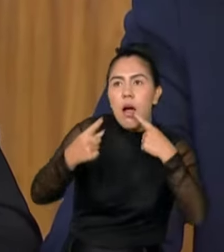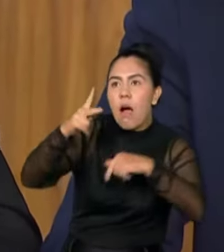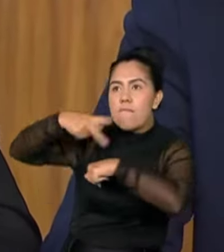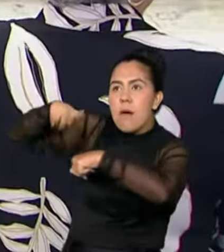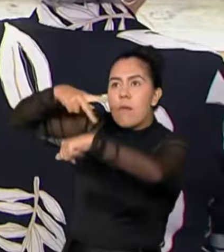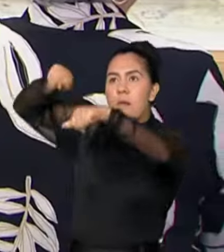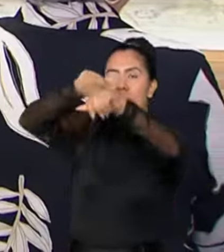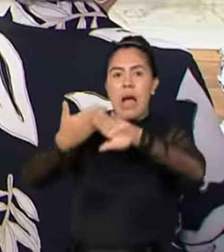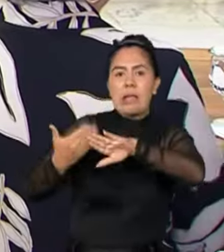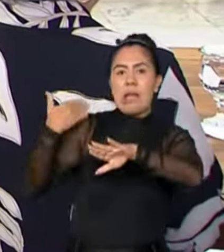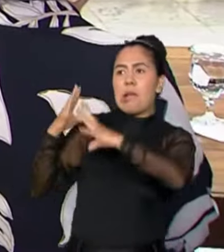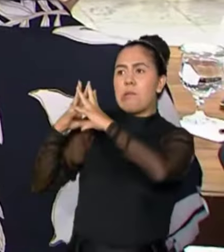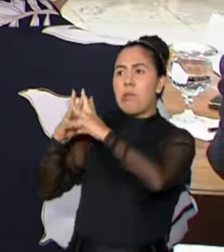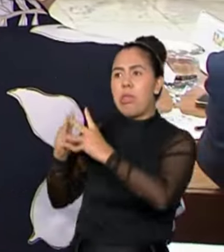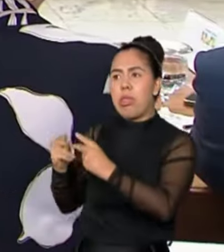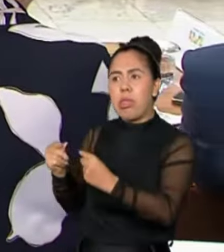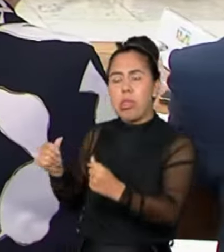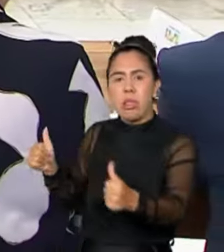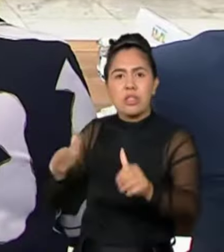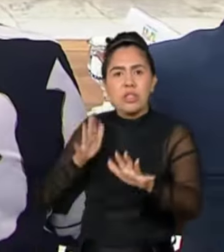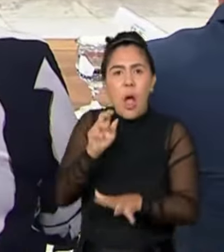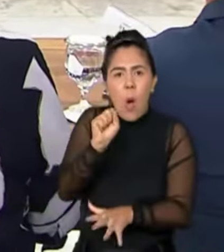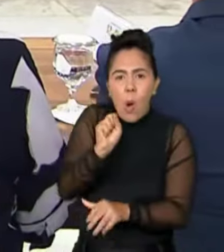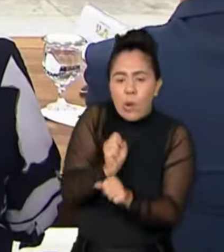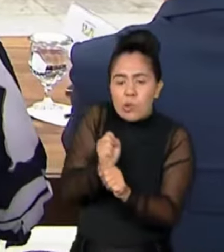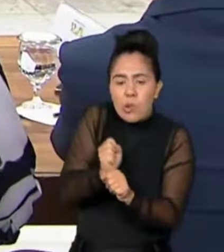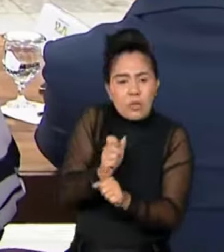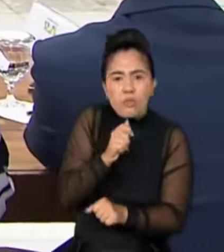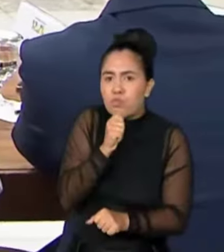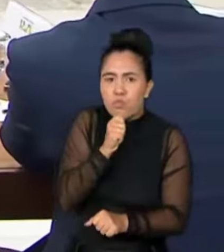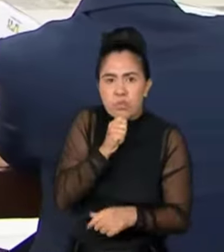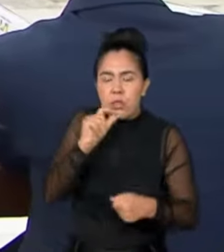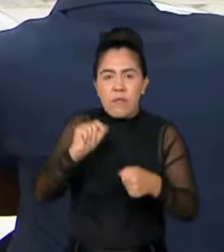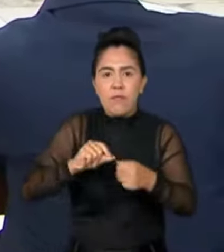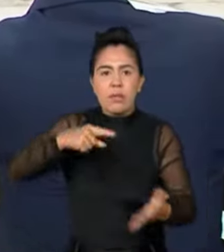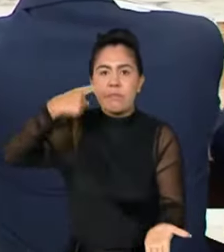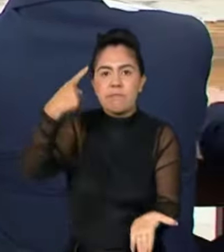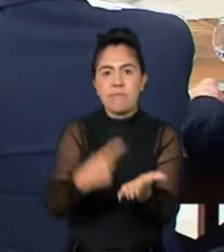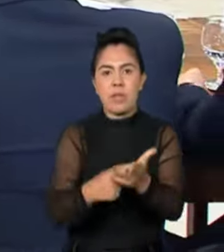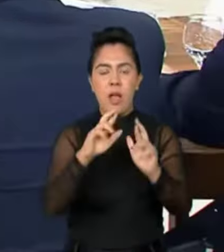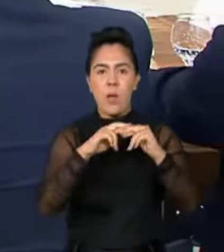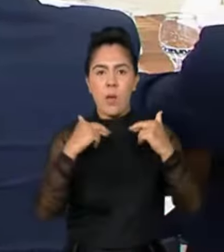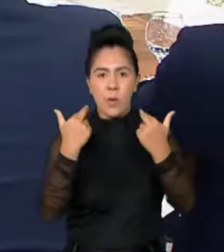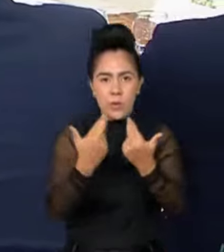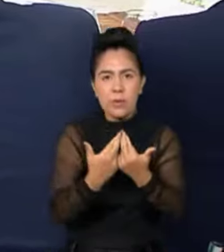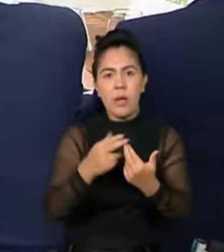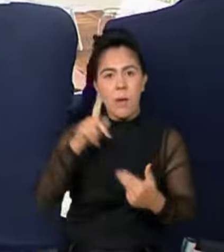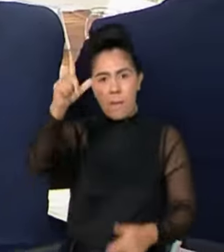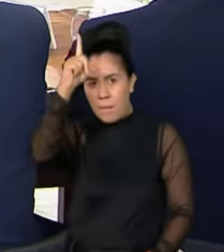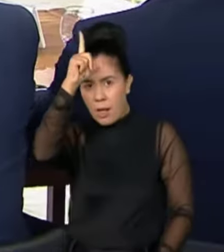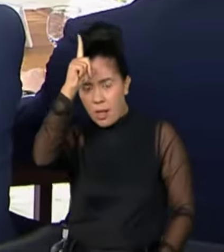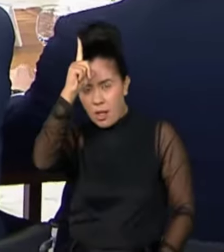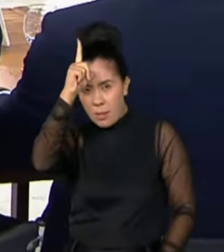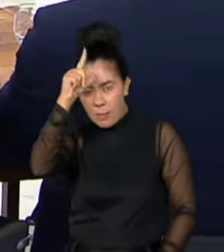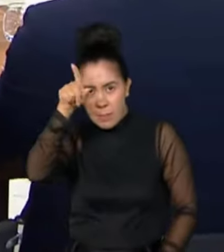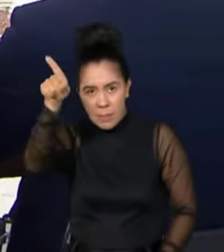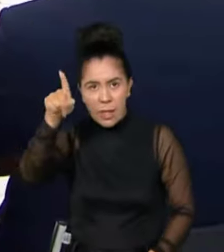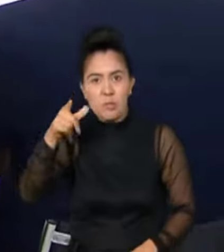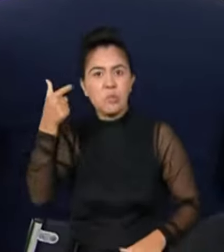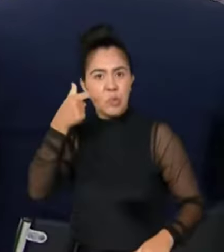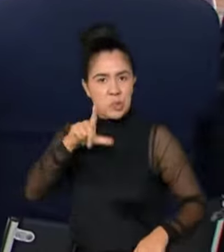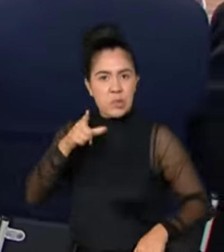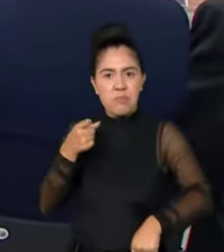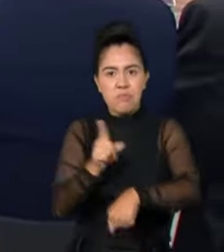estava há oito anos sem fazer um encontro empresarial com a Alemanha O senhor trouxe de volta, fomos lá em Berlim O senhor foi encerrar com o chanceler